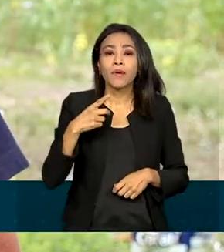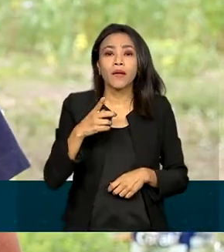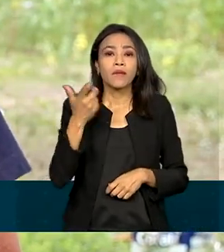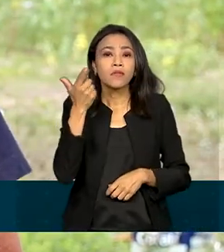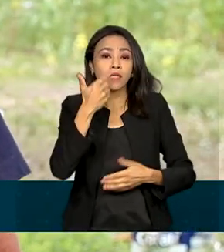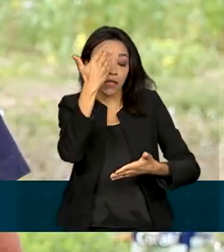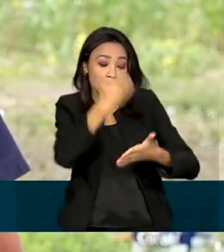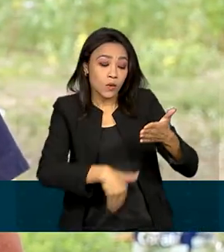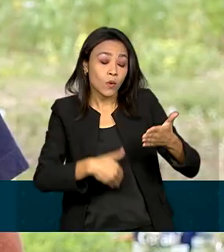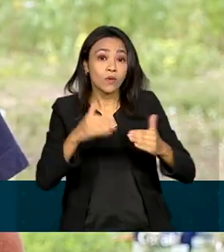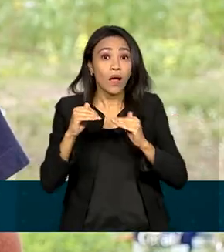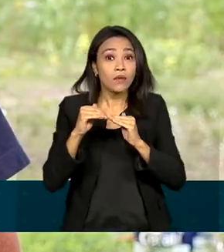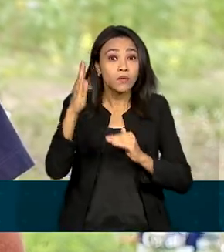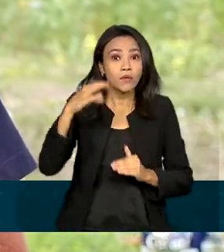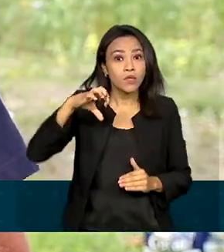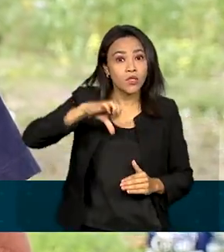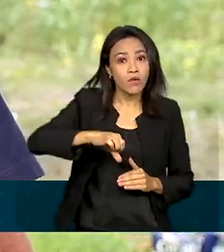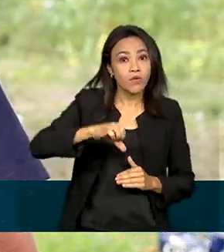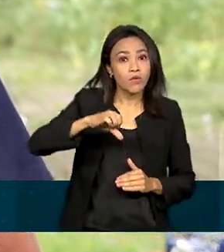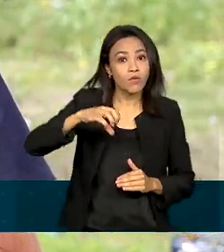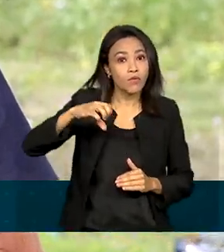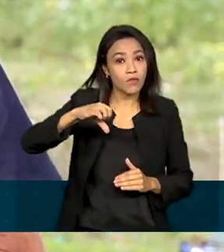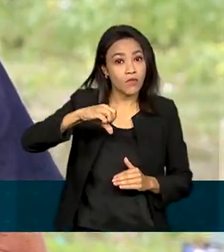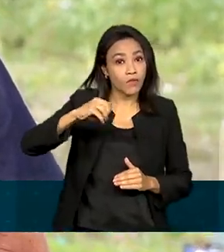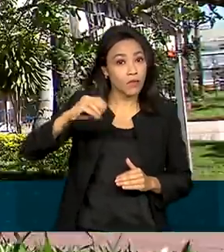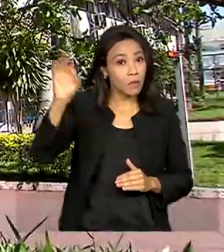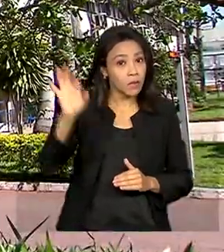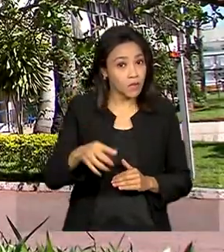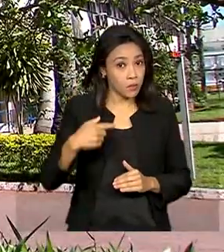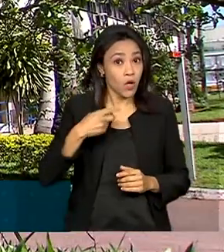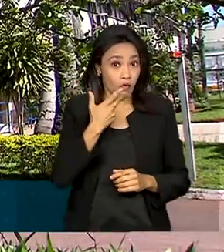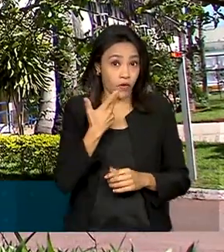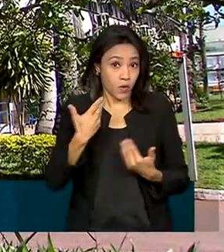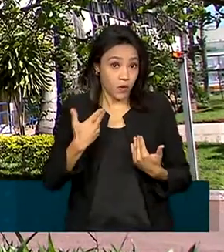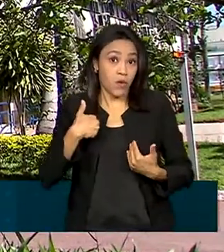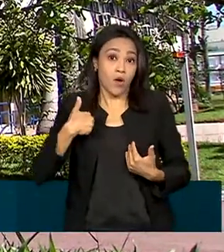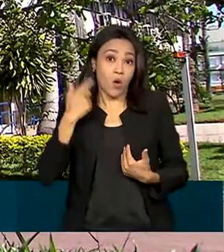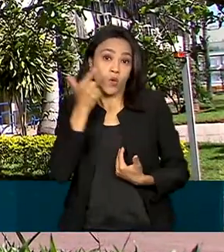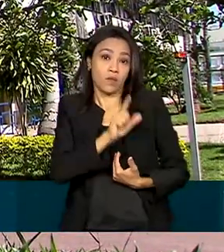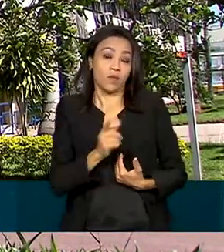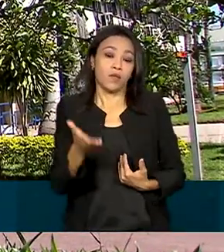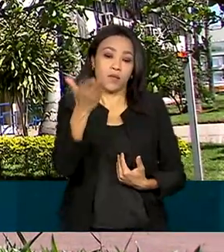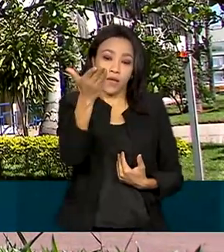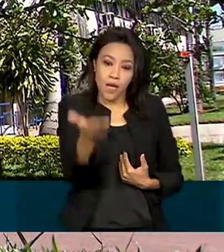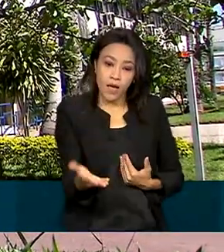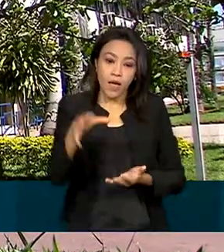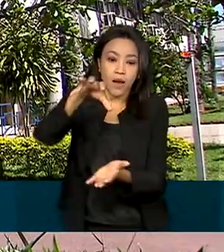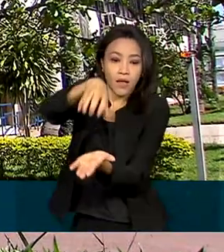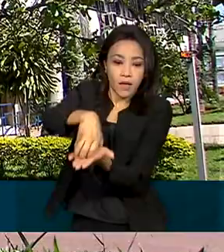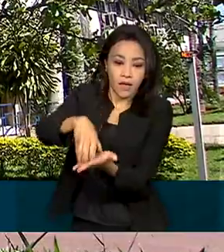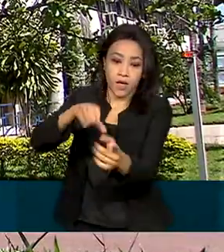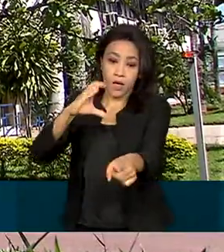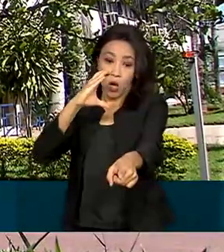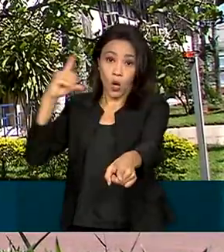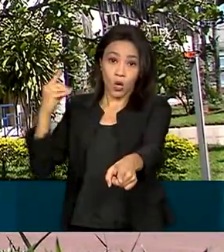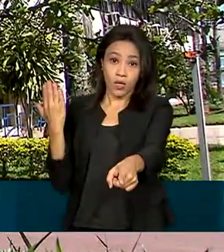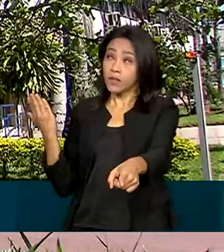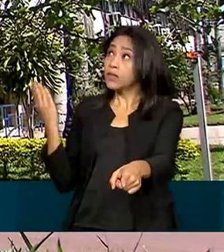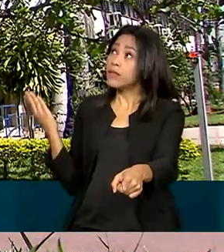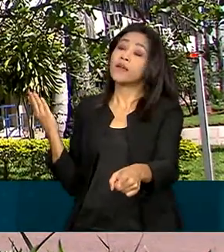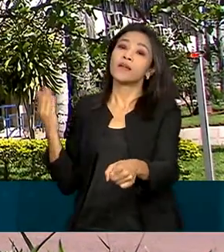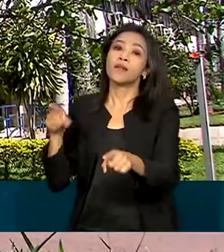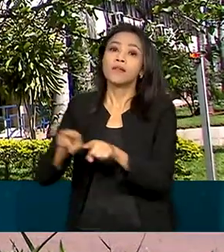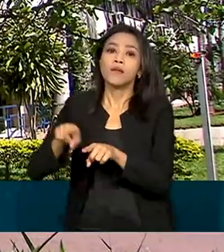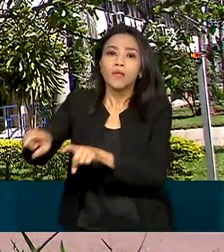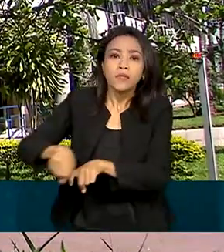até acima de 90%. Eu falo isso porque eu consegui. A Codevasf coordena, além do Nordeste, uma parte da zona rural